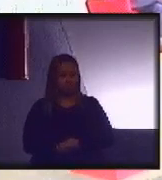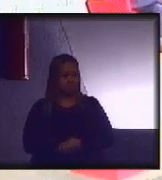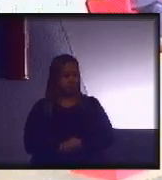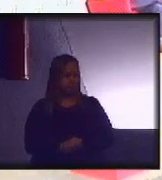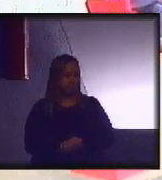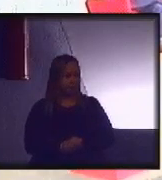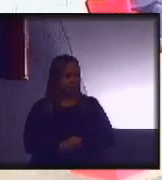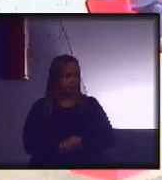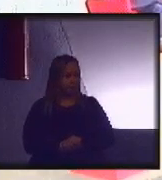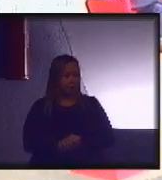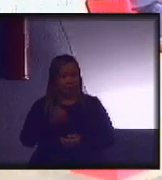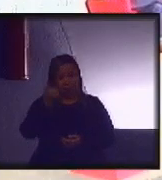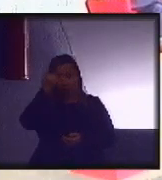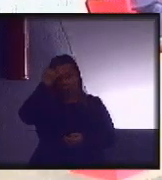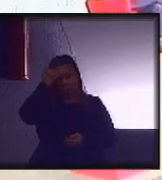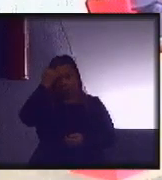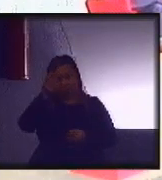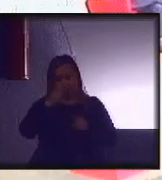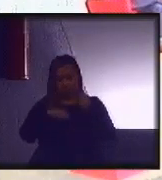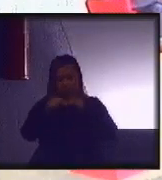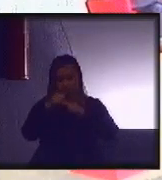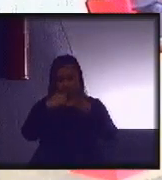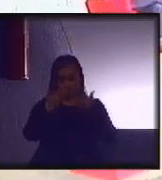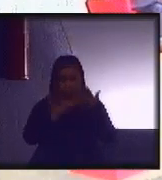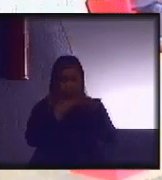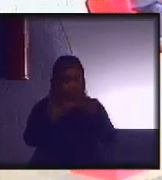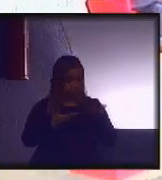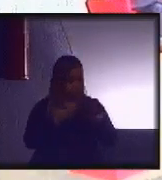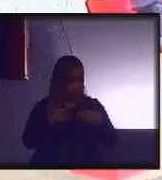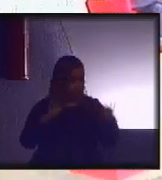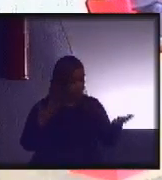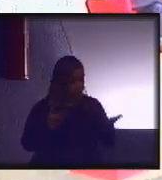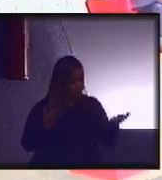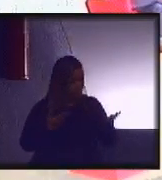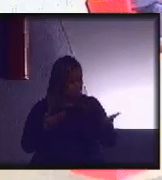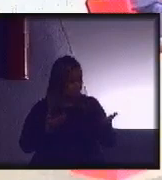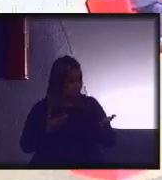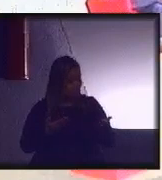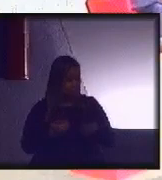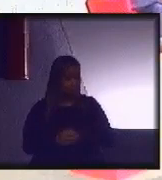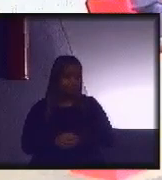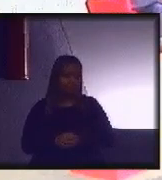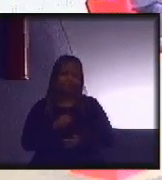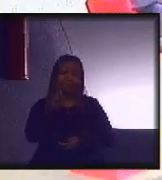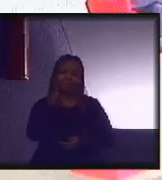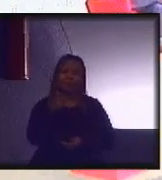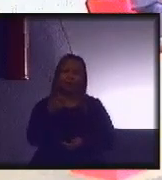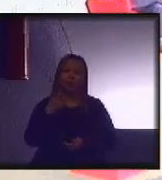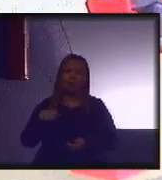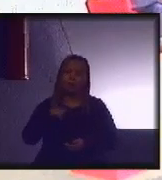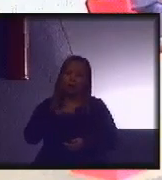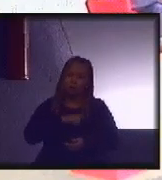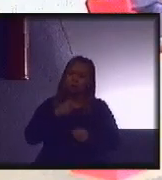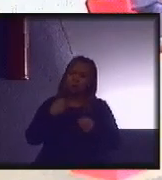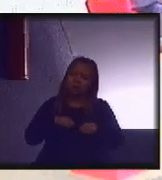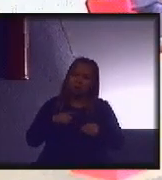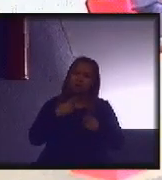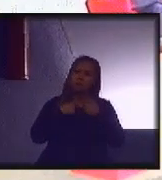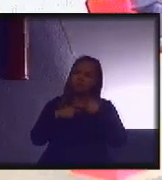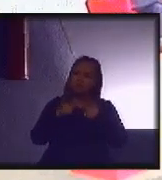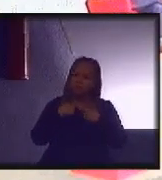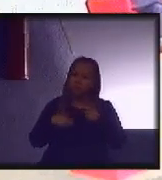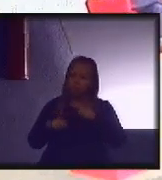A ideia de economia circular hoje no estado da arte é que nós temos que buscar a